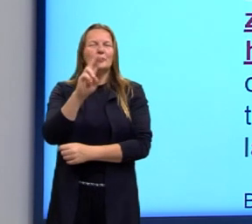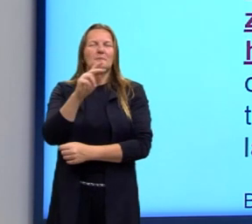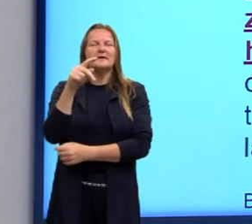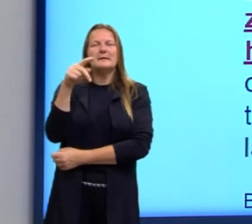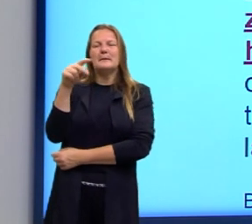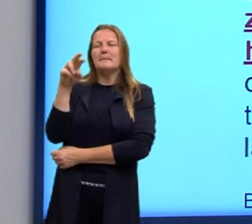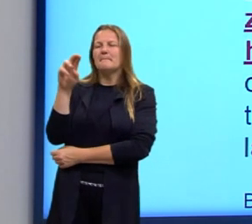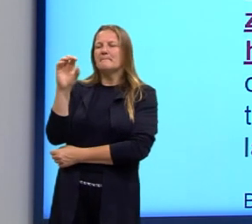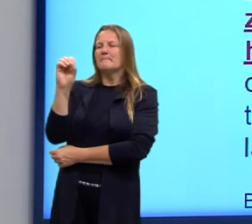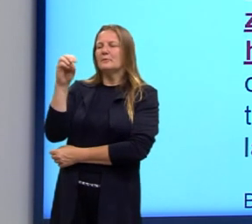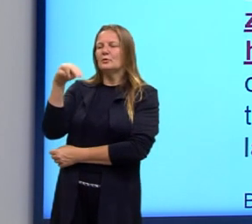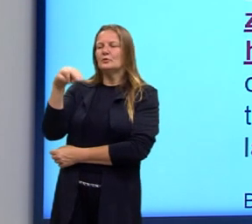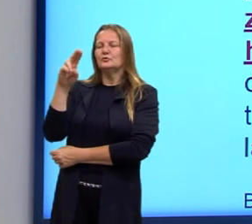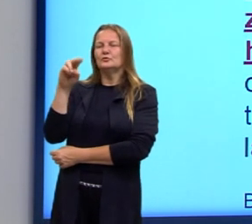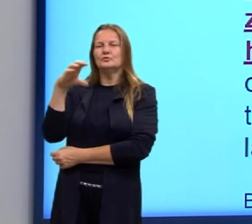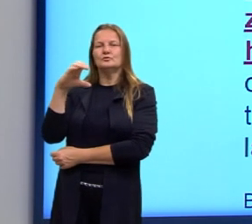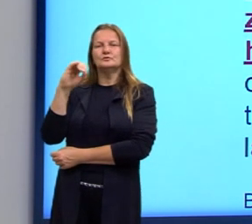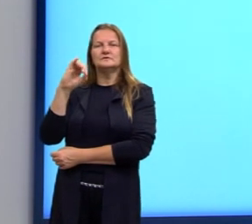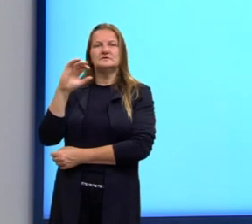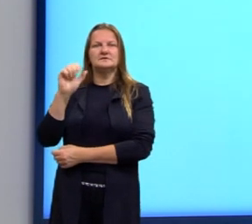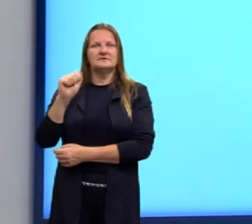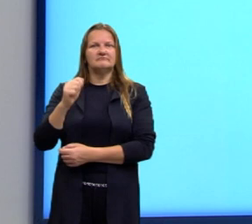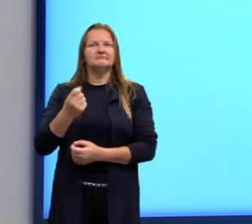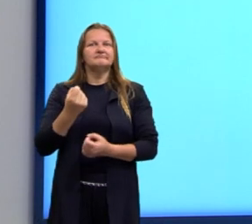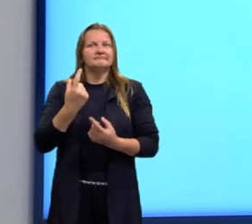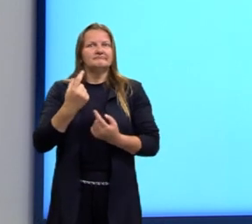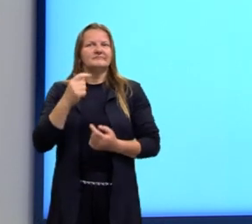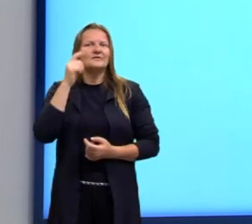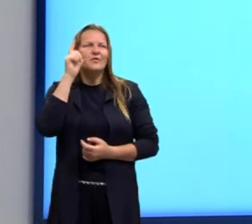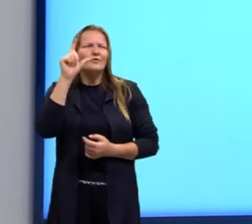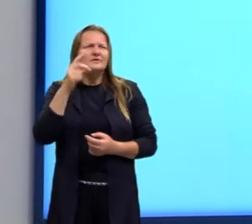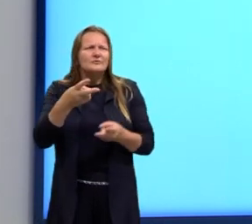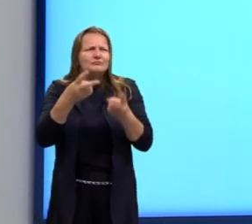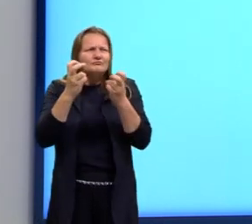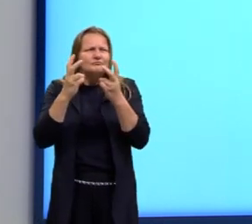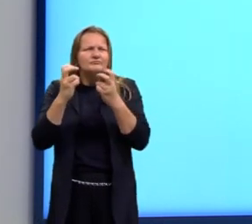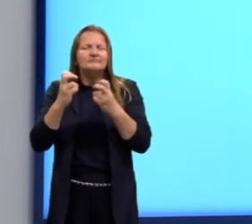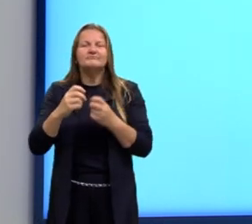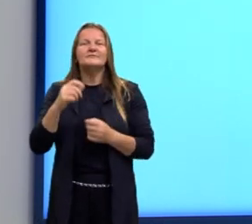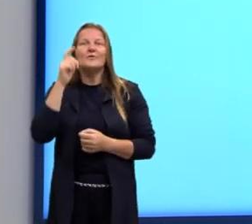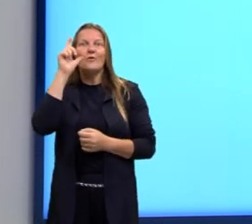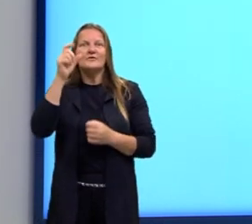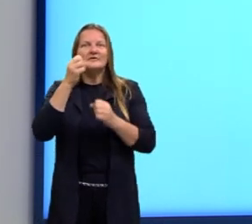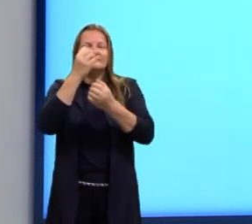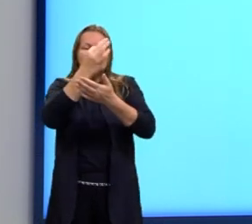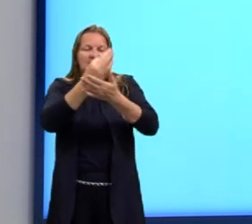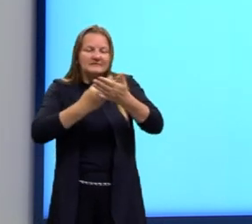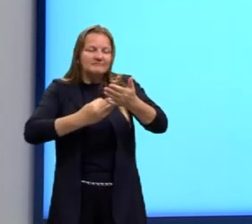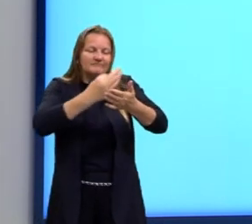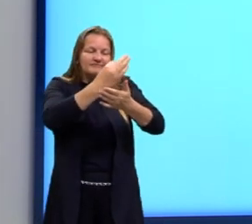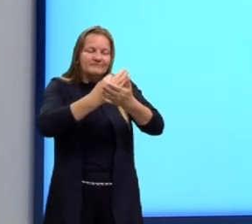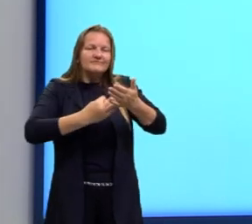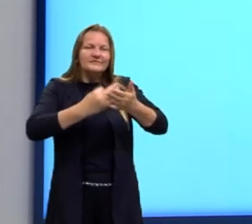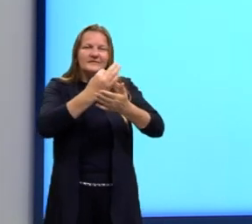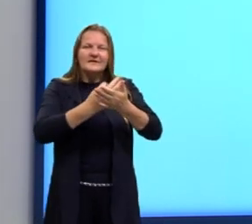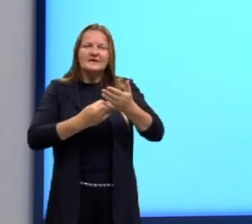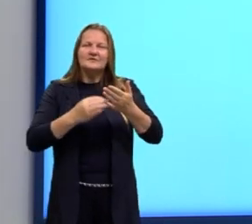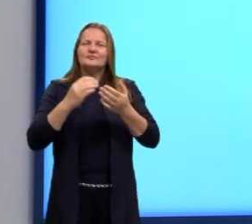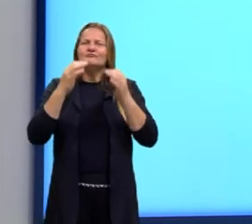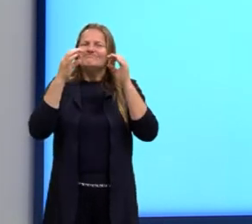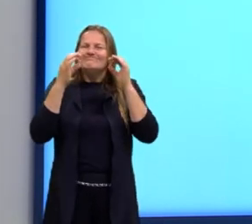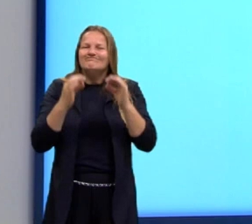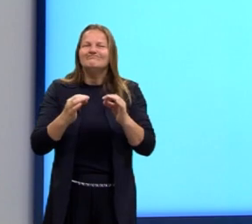gente, para que você consiga compreender esse texto, chegar à interpretação